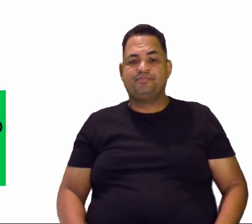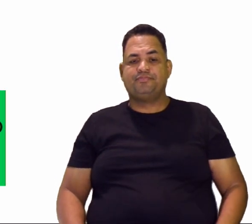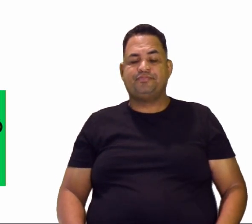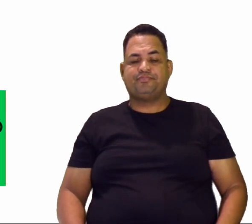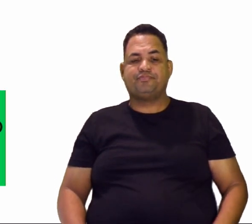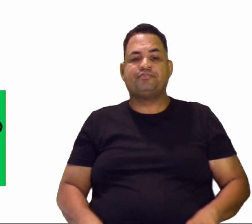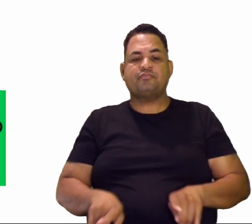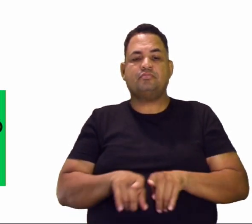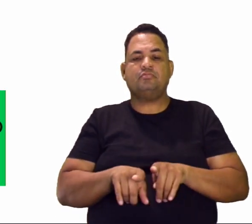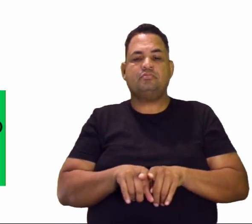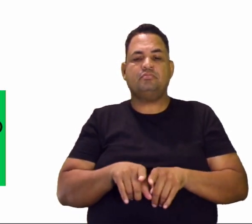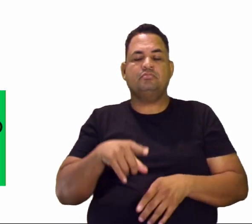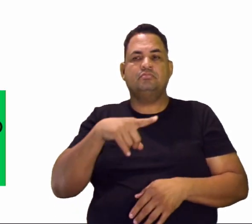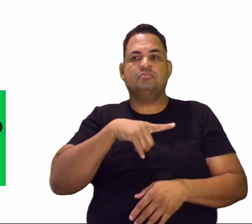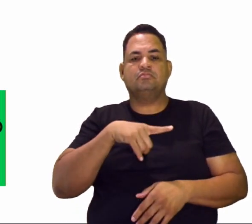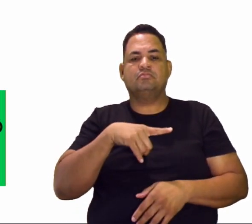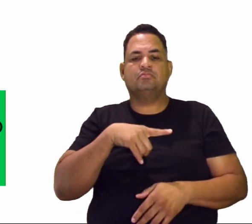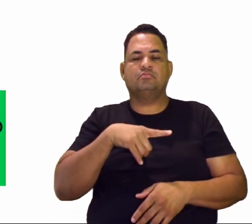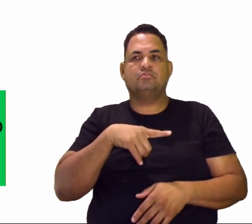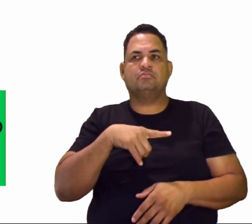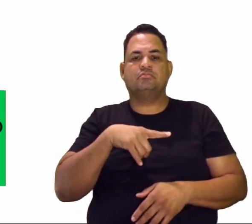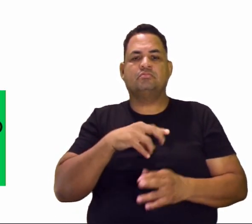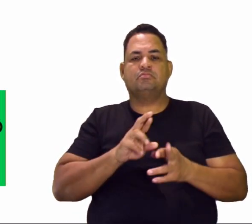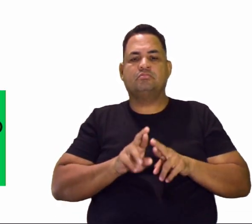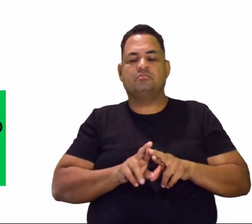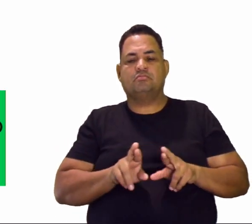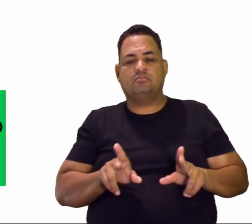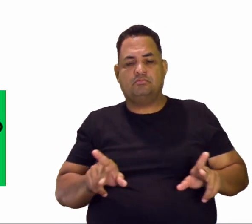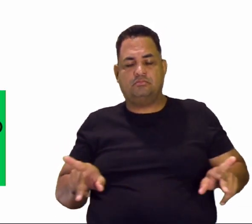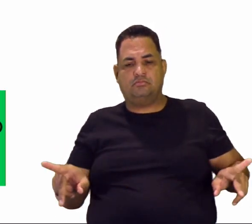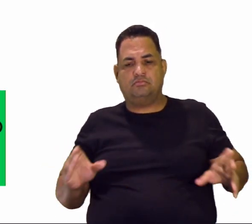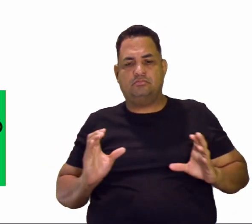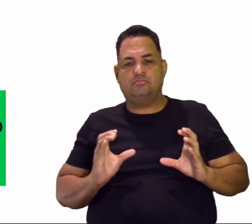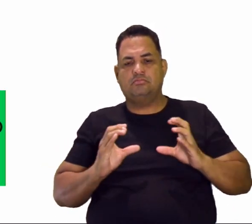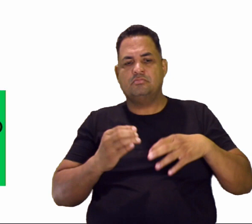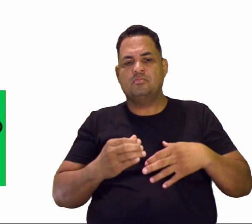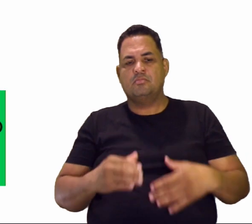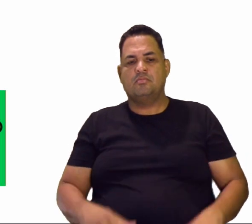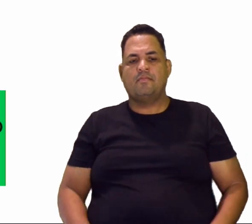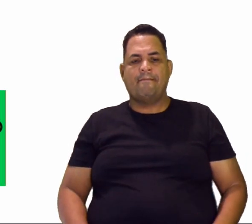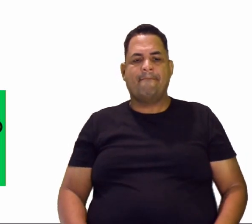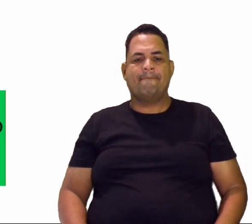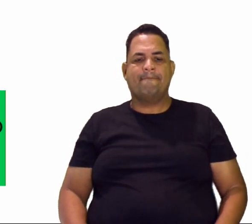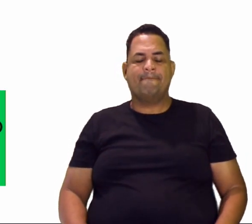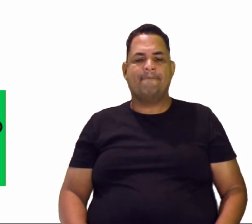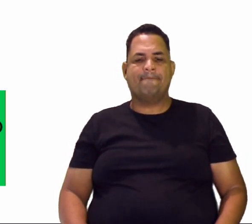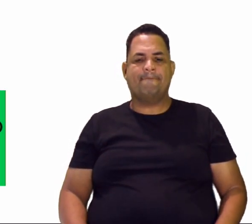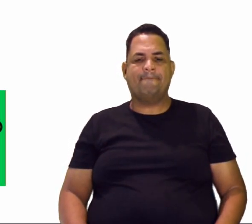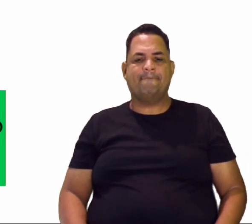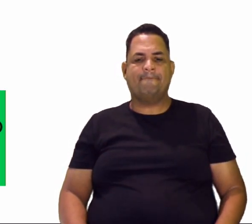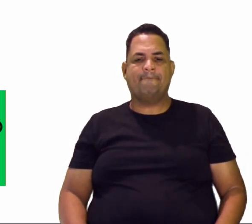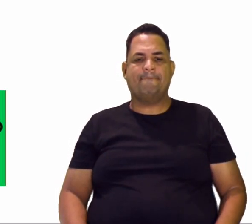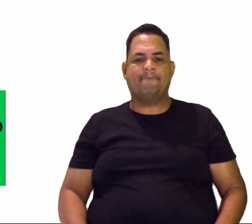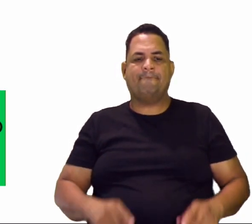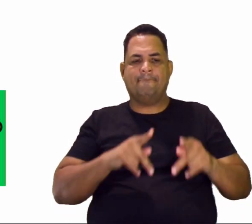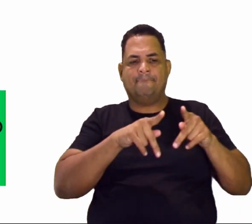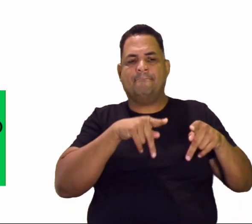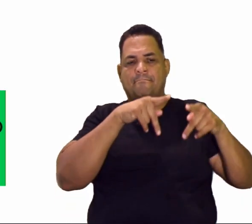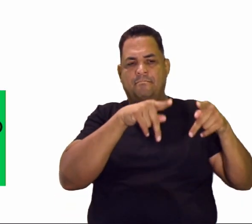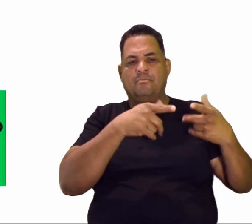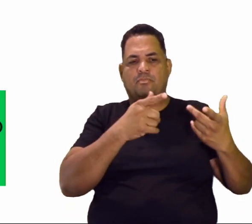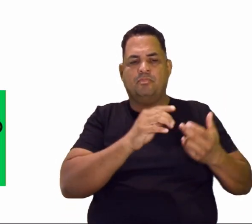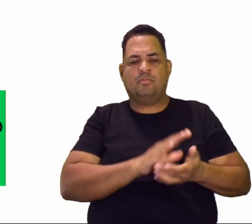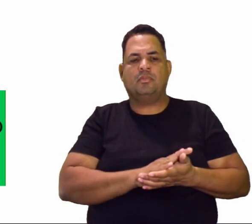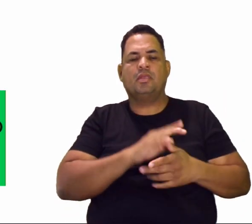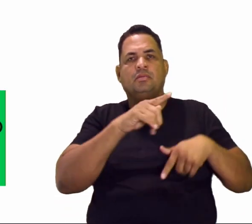cultura, até nas culturas existem aí as diferenças, as classes, né? As classes aqui do povo, né?